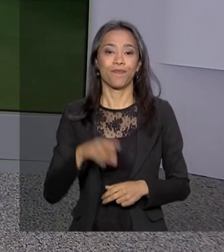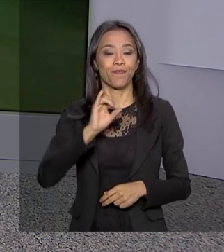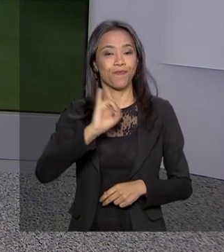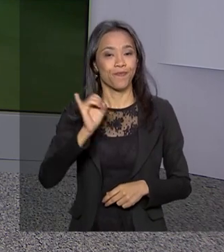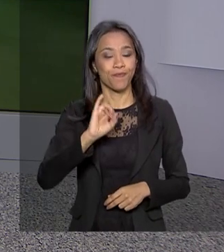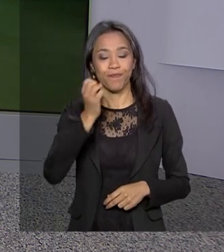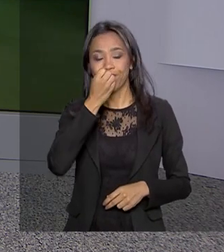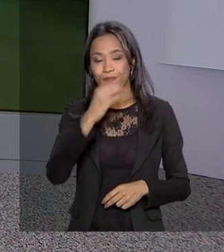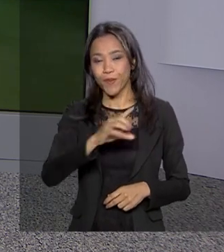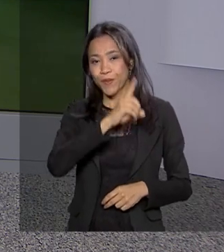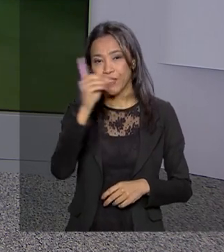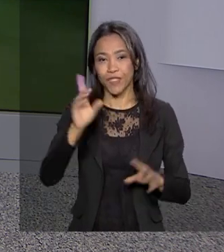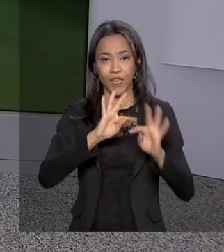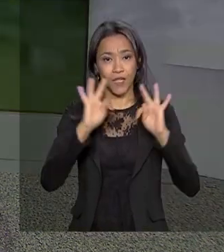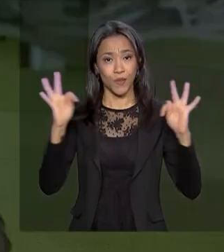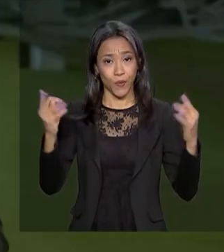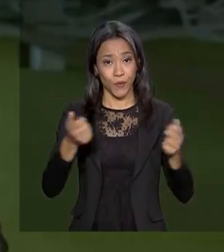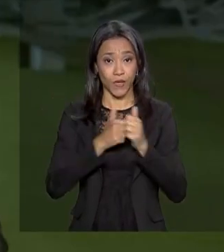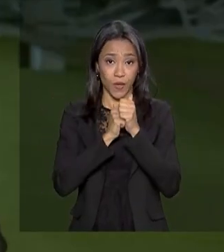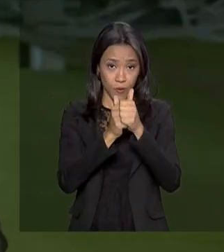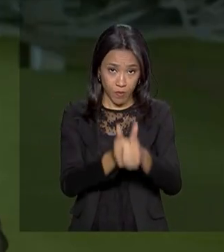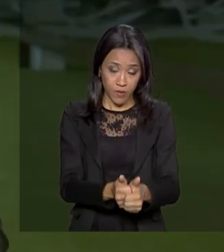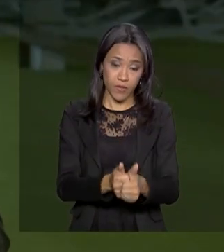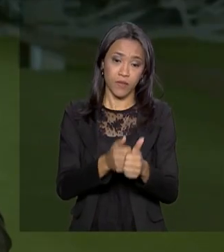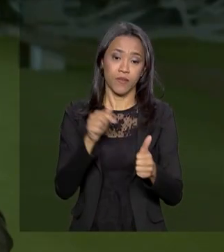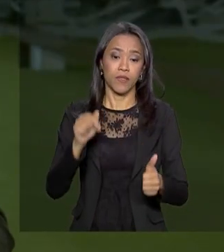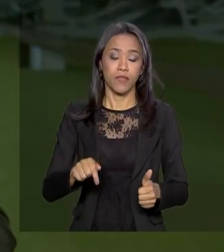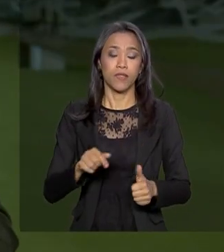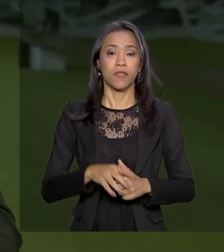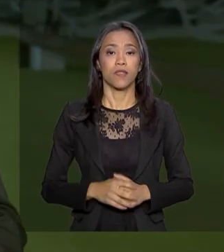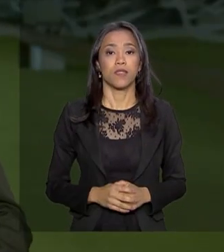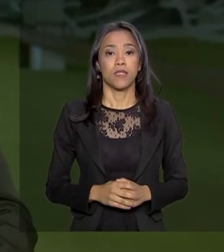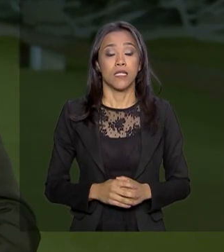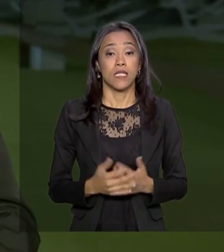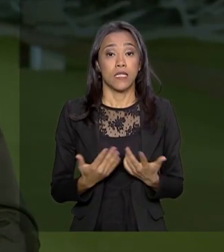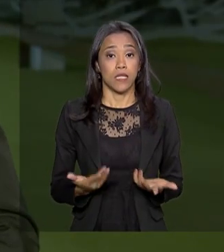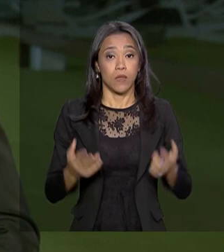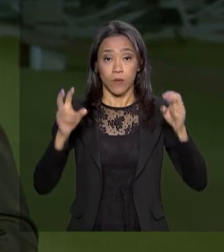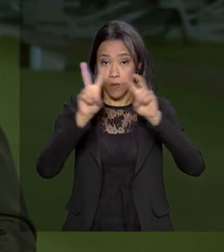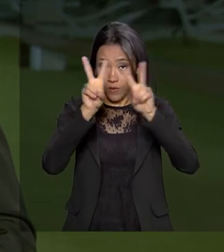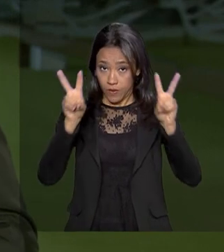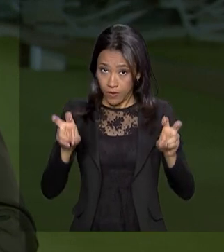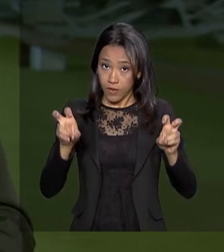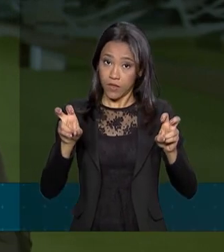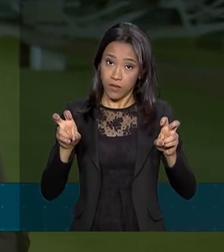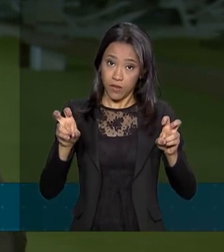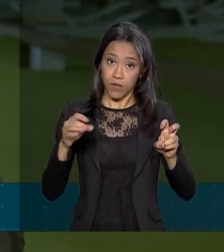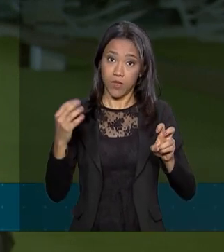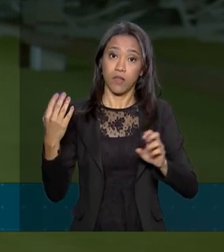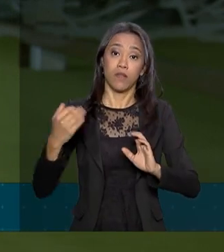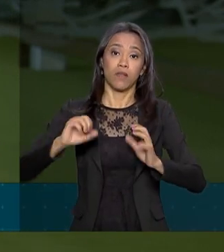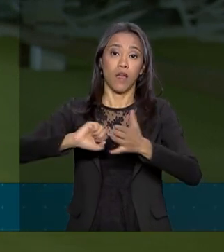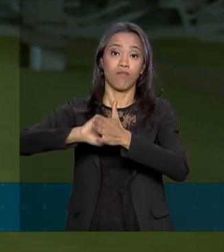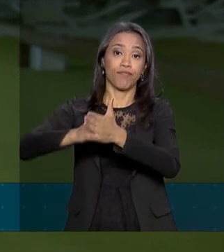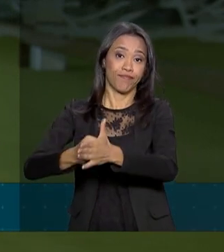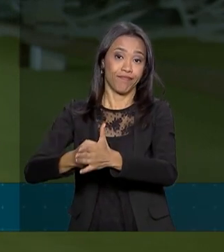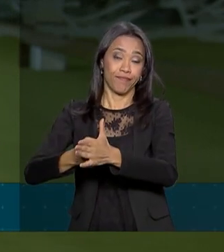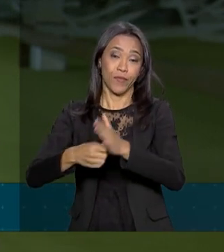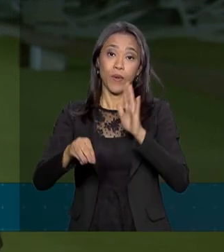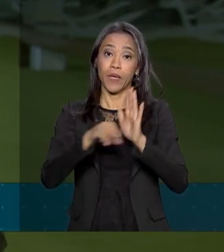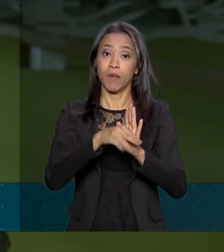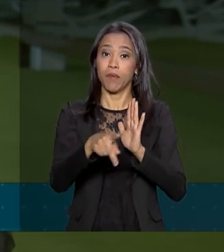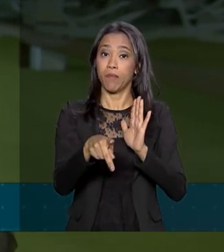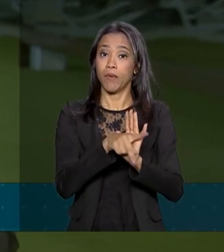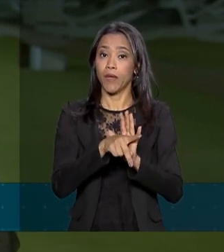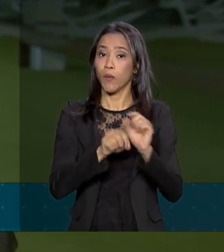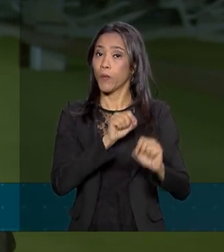bom dia pra você, bom dia a todos que nos acompanham. Renata, olha, a pauta do plenário do Senado está trancada com a MP da